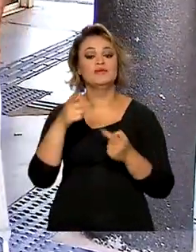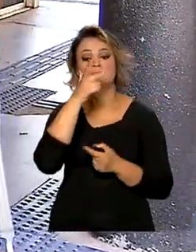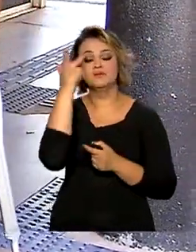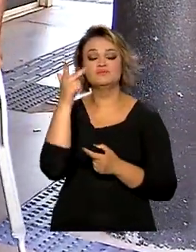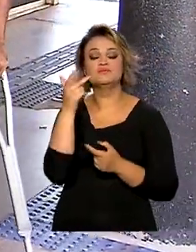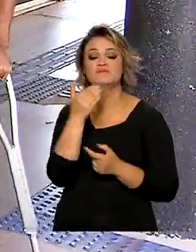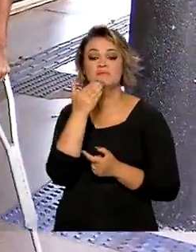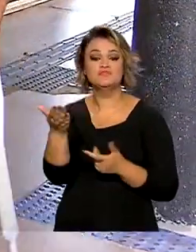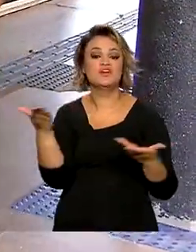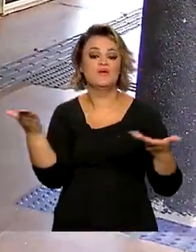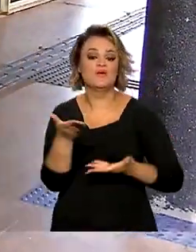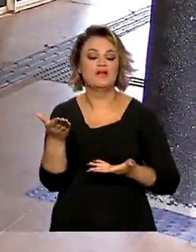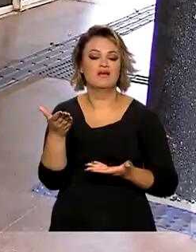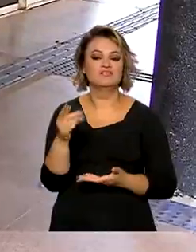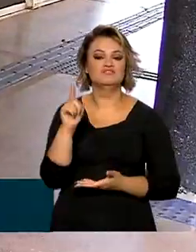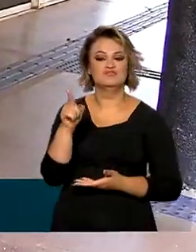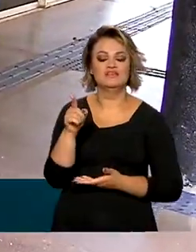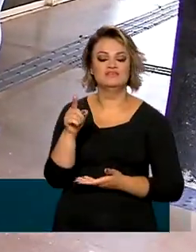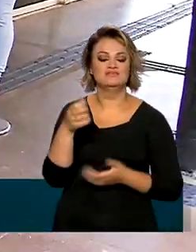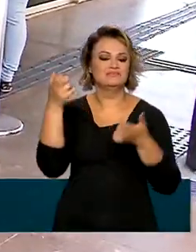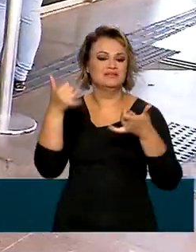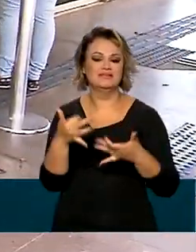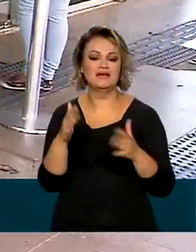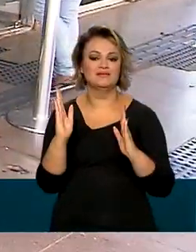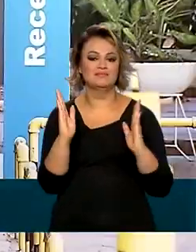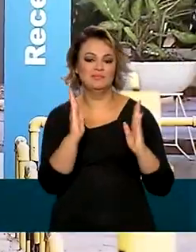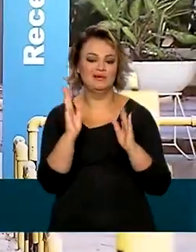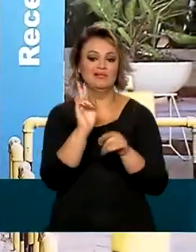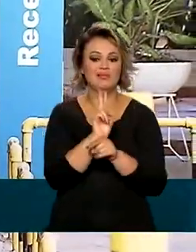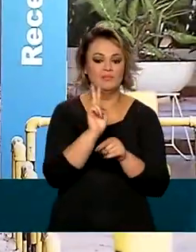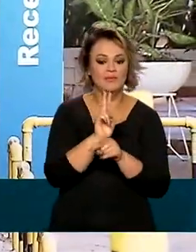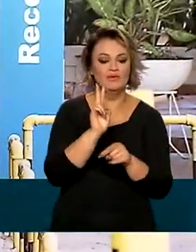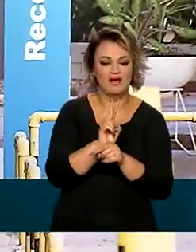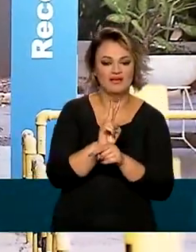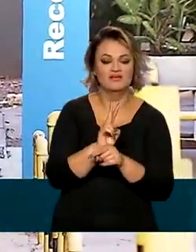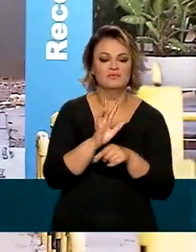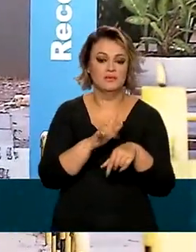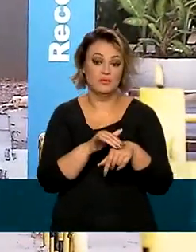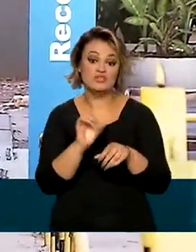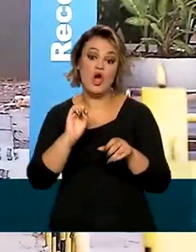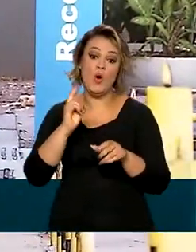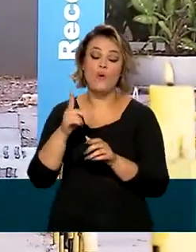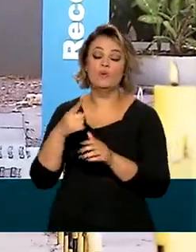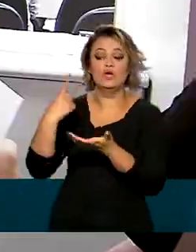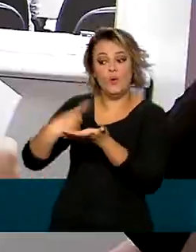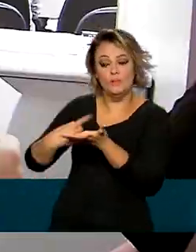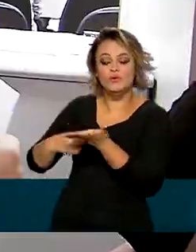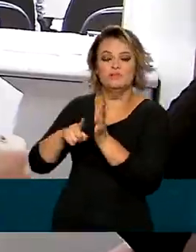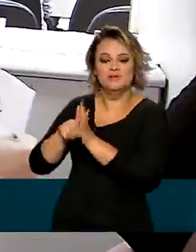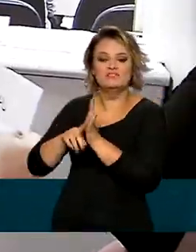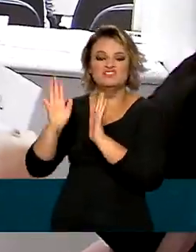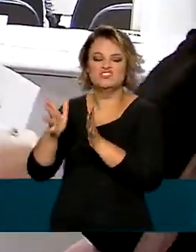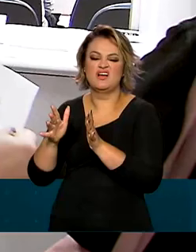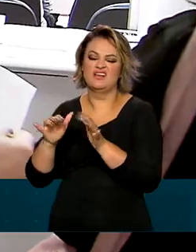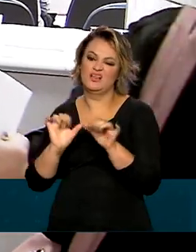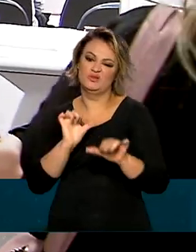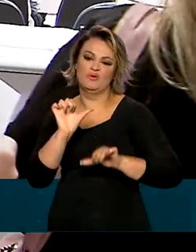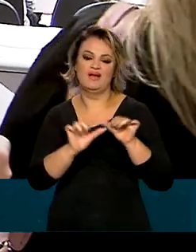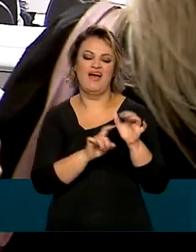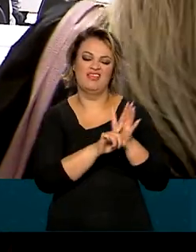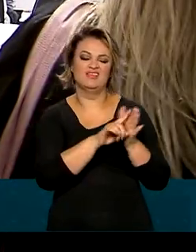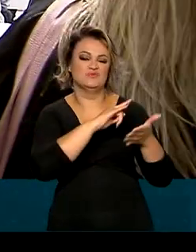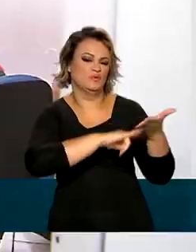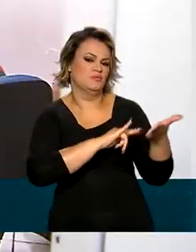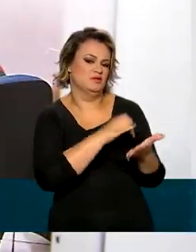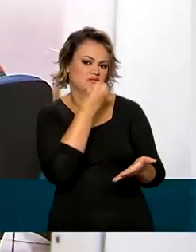for entrar agora com pedido de incapacidade temporária ou para quem já tem perícia agendada e quiser trocar para análise